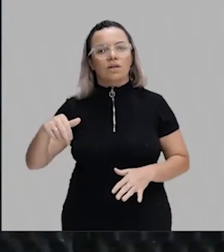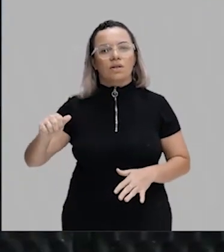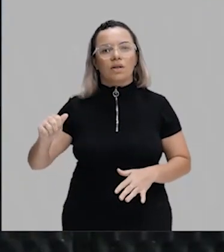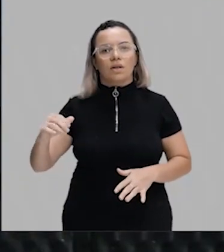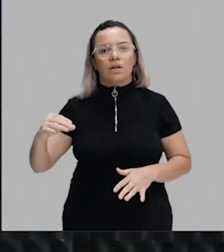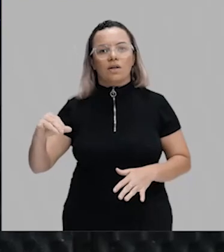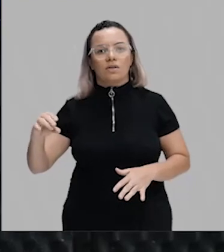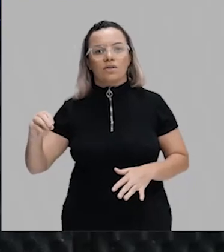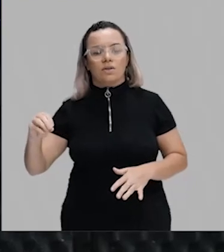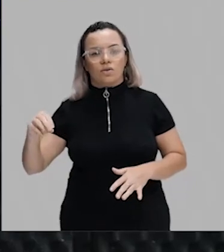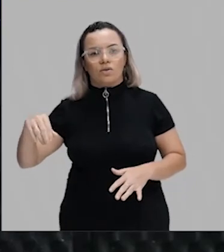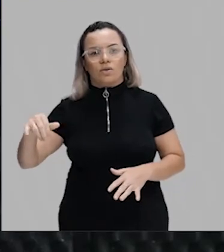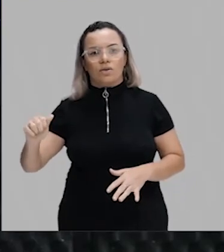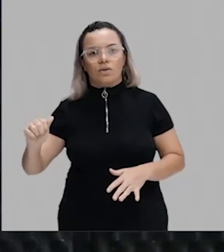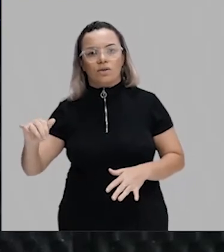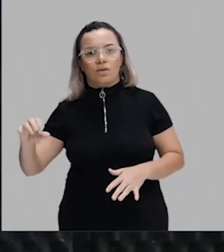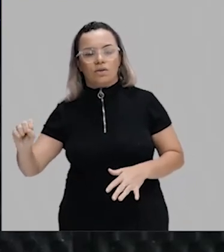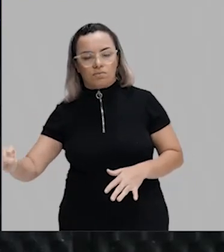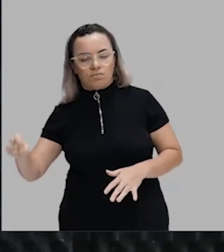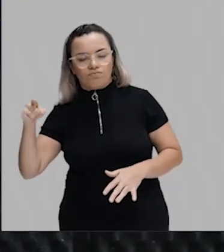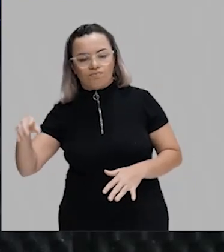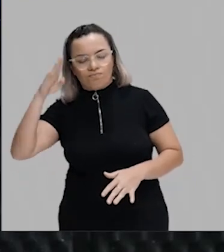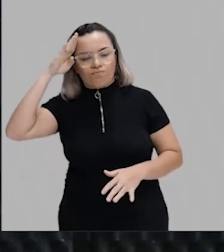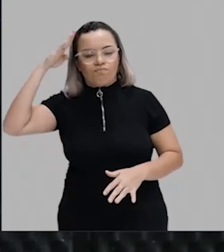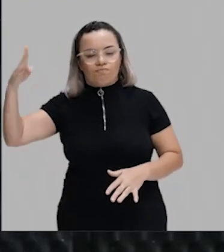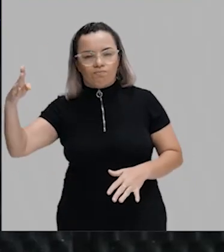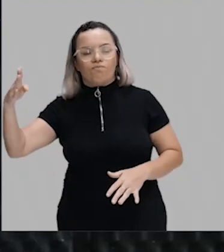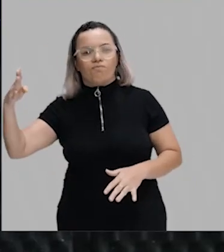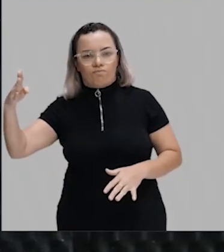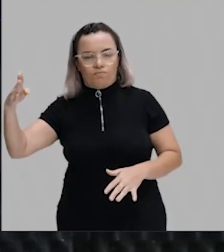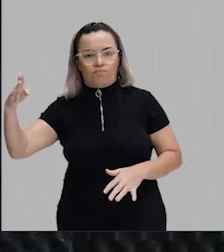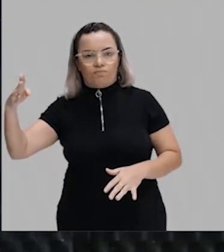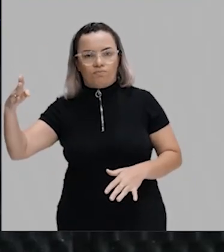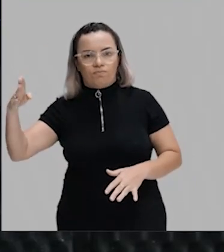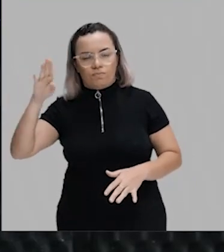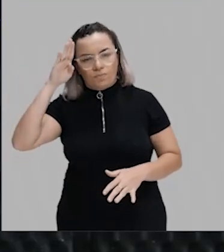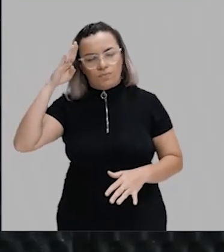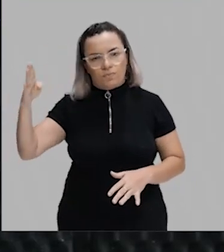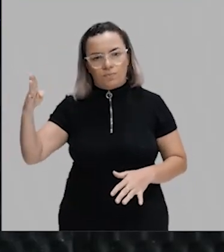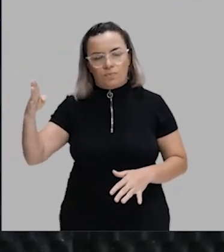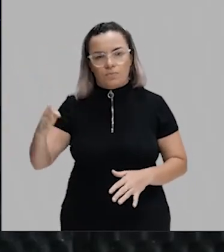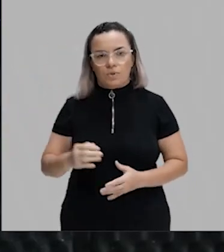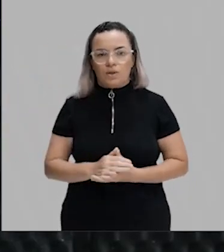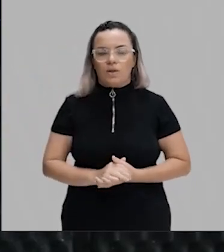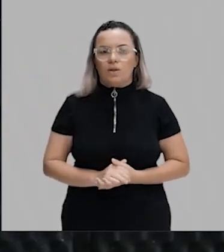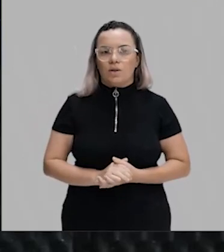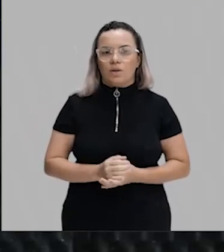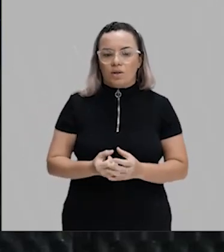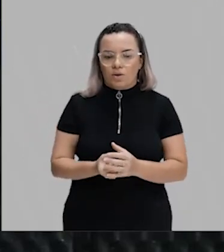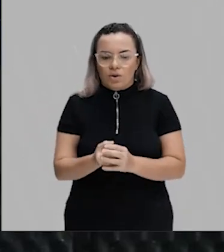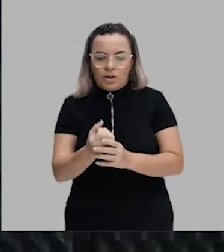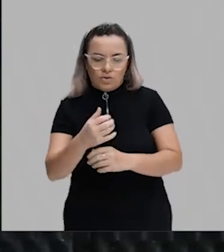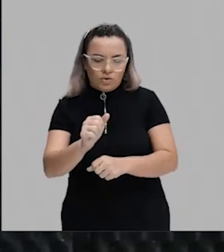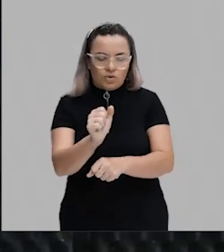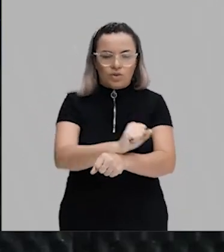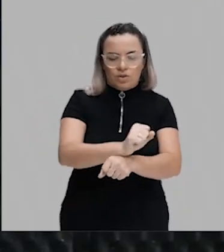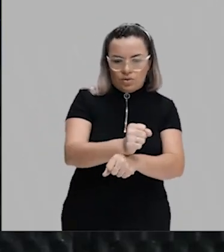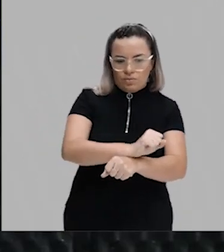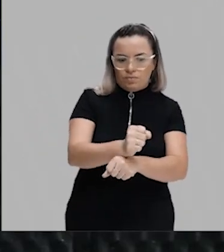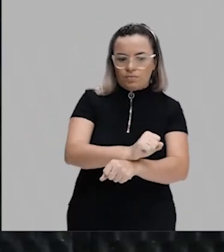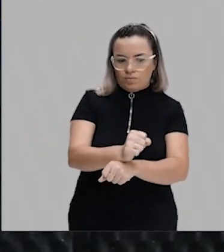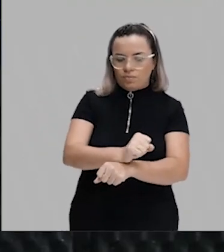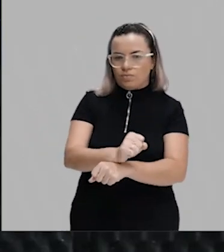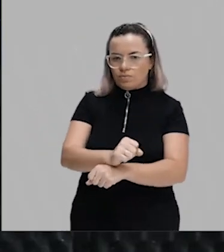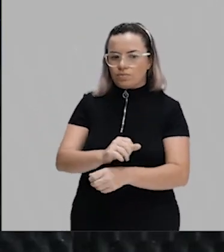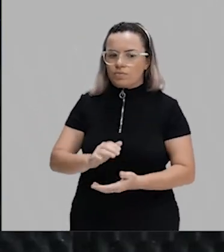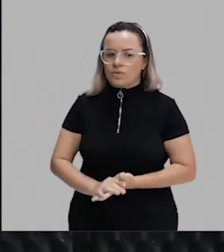Lembrando, não esqueça, empresas principalmente automobilísticas, construção de carros. Bacana? Então, olha que